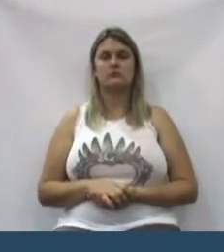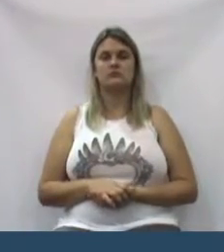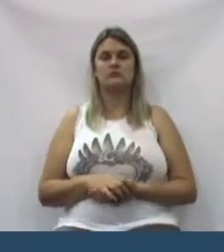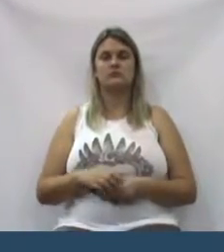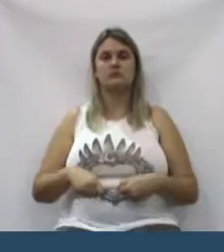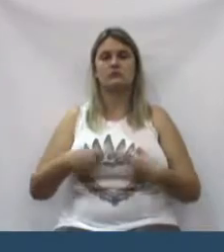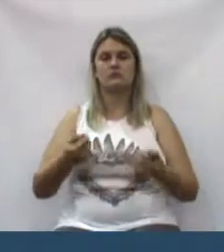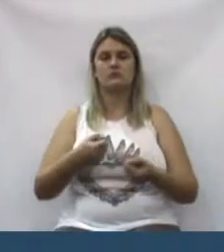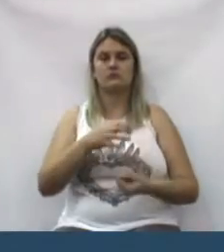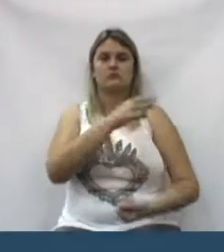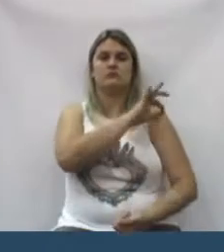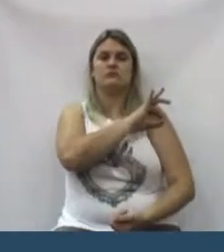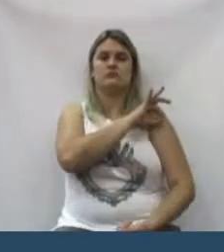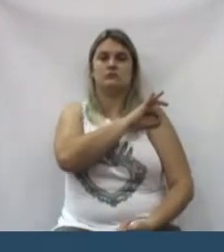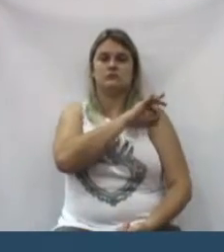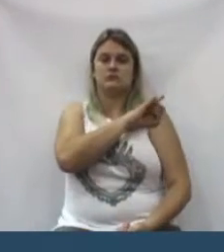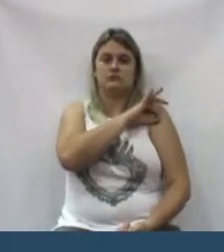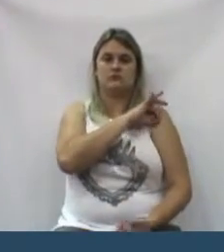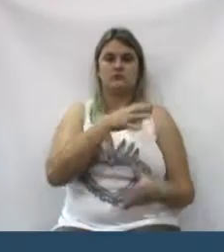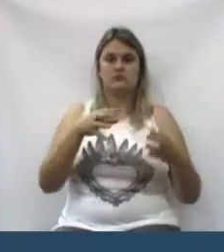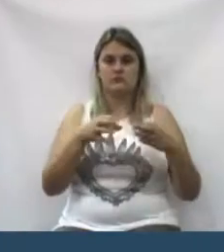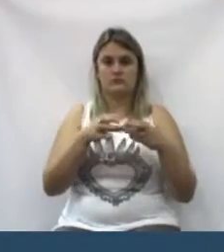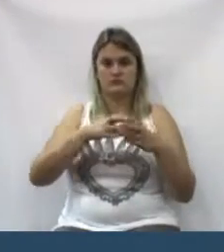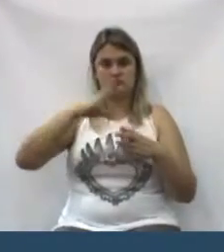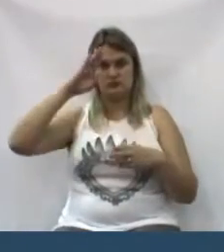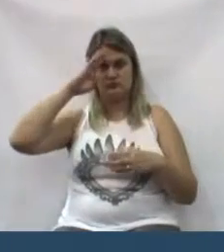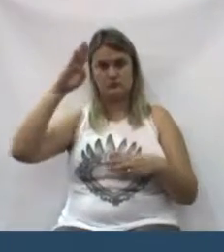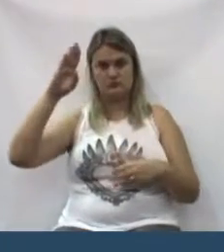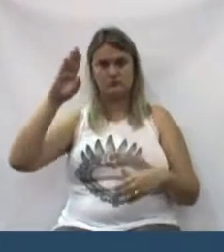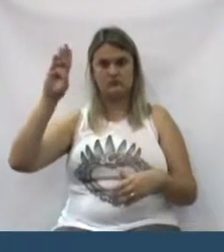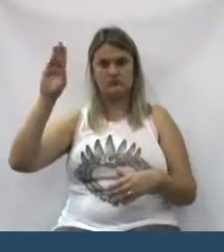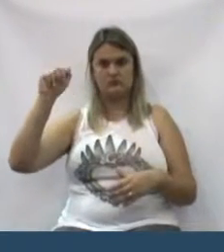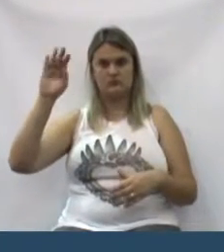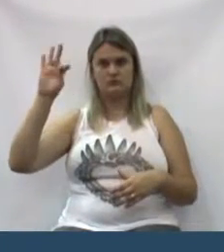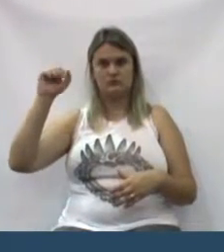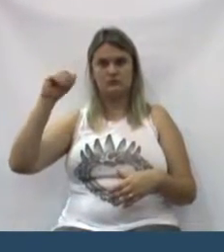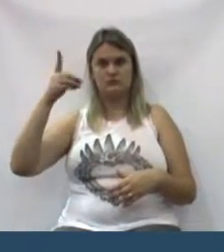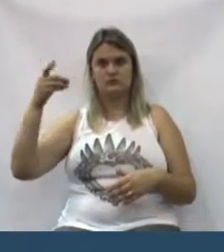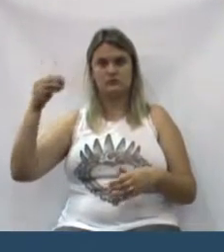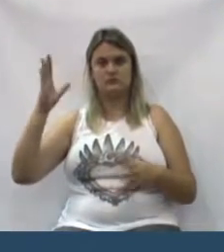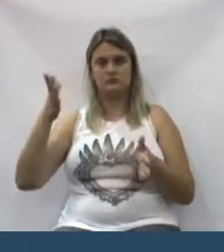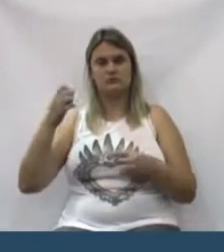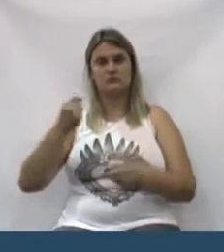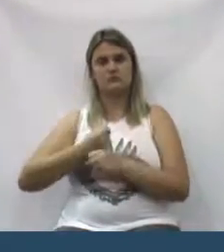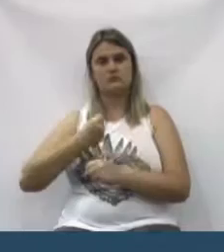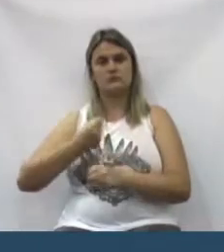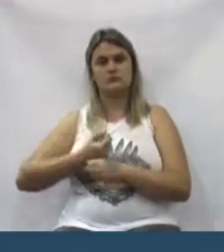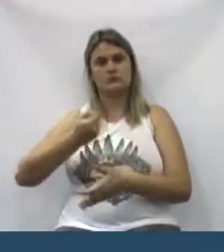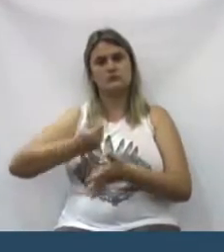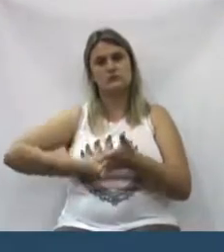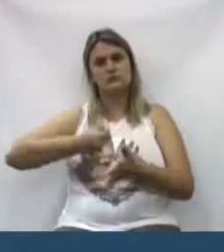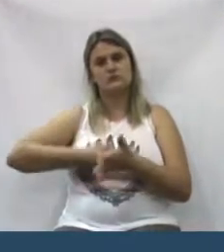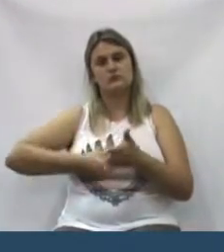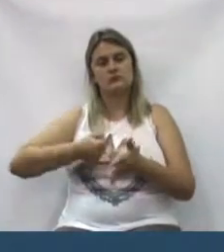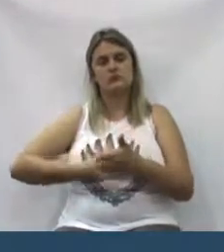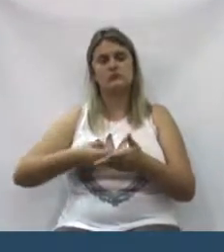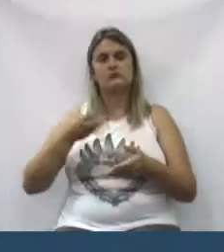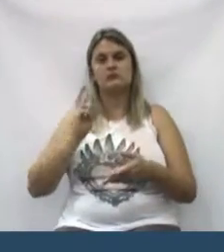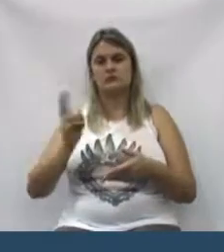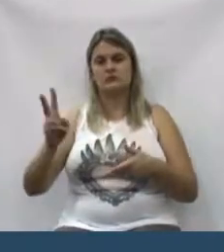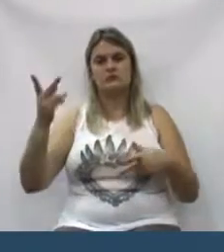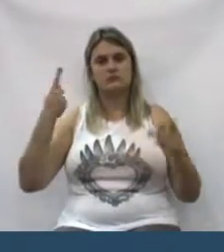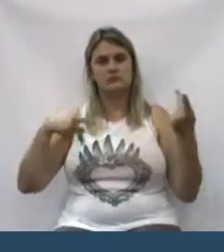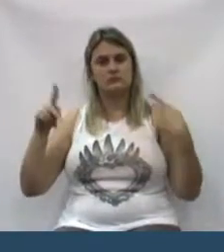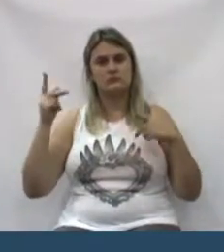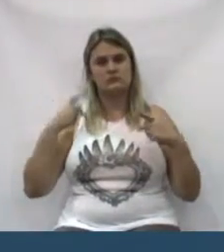batalhão da polícia militar, o qual há muitos anos vários